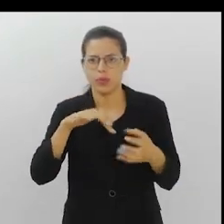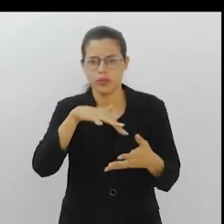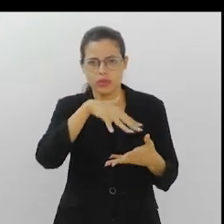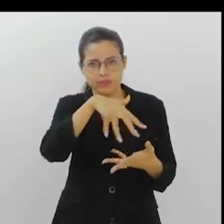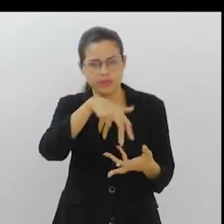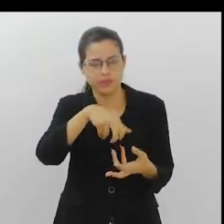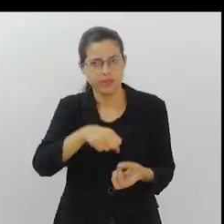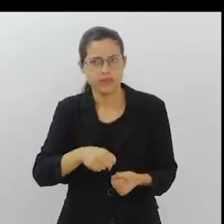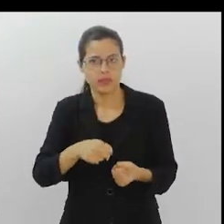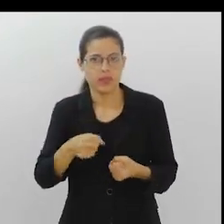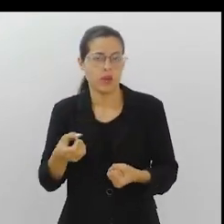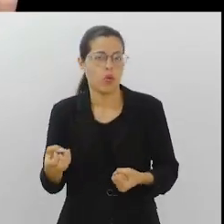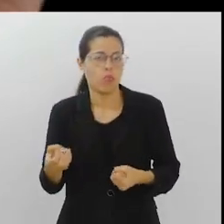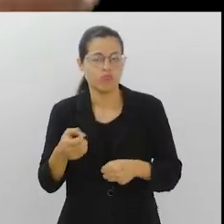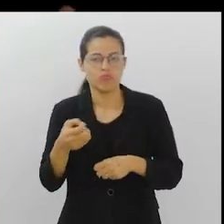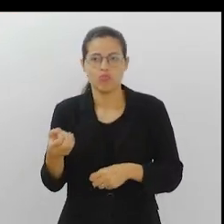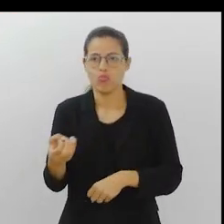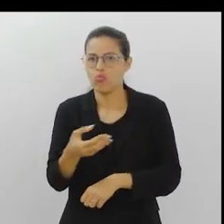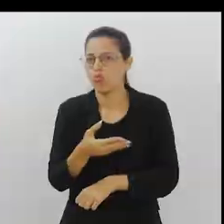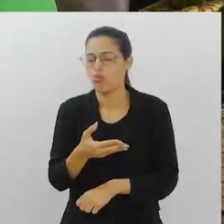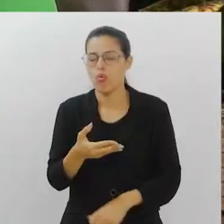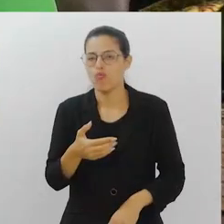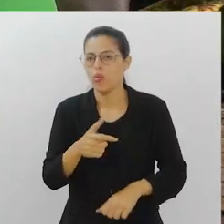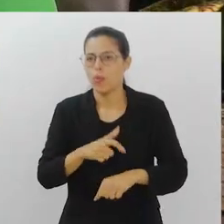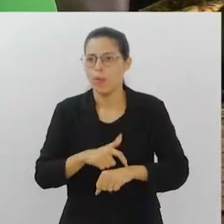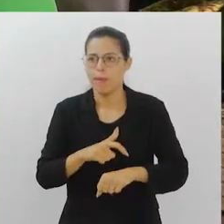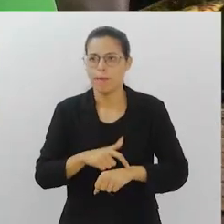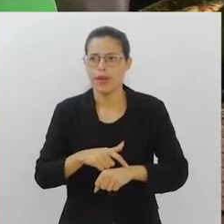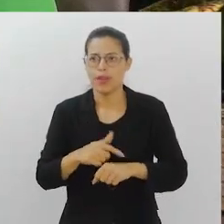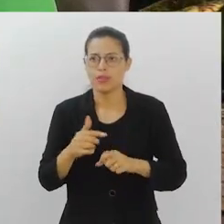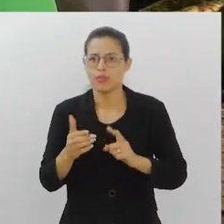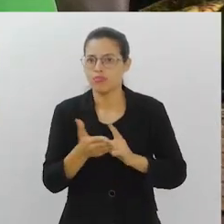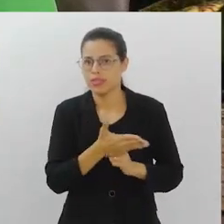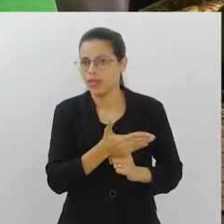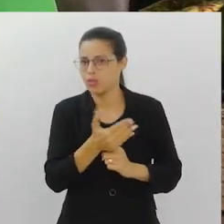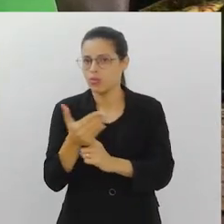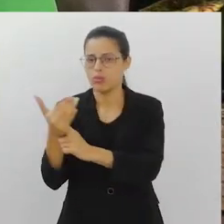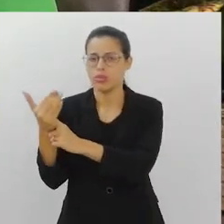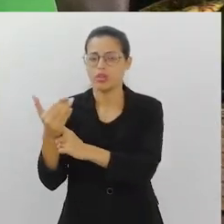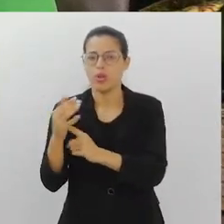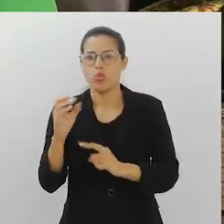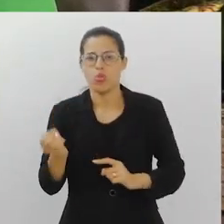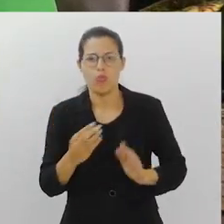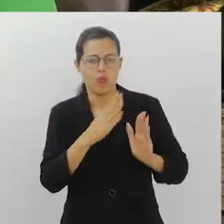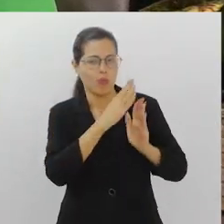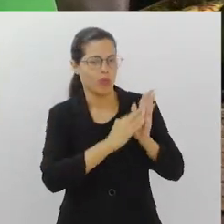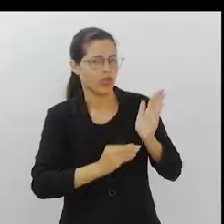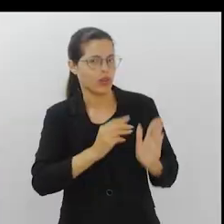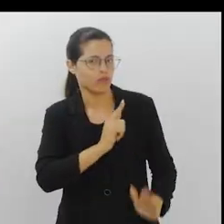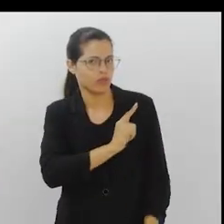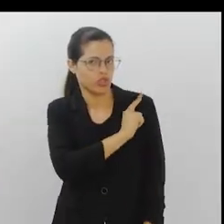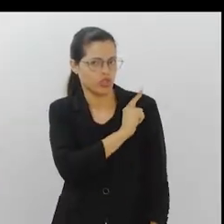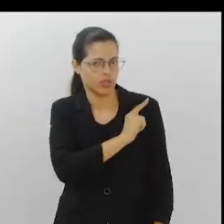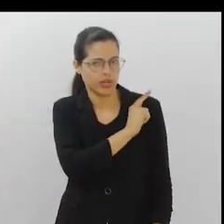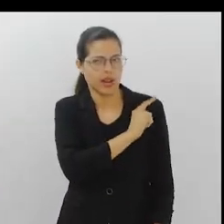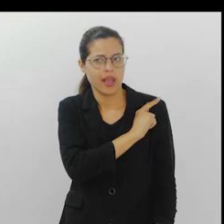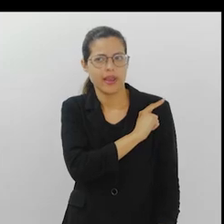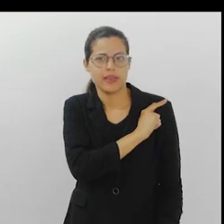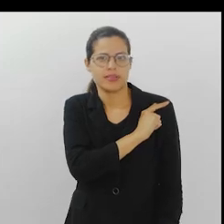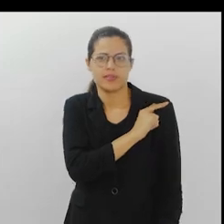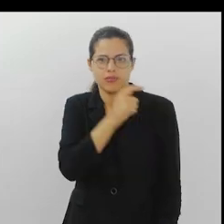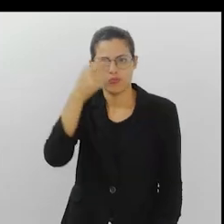questão da sustentabilidade, que é um novo ambiente, as tecnologias, um novo modelo de gerência, um novo mindset de